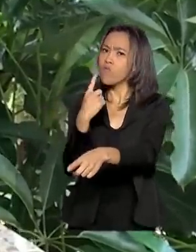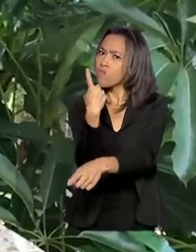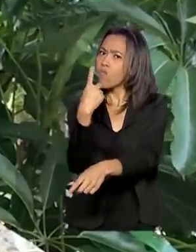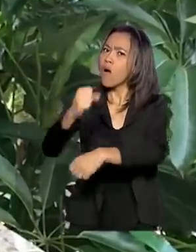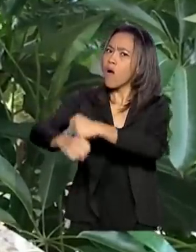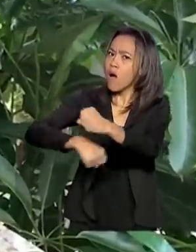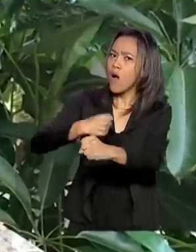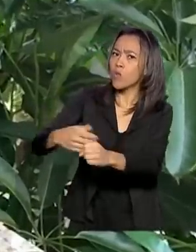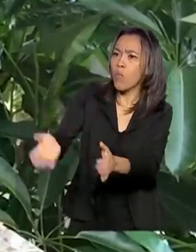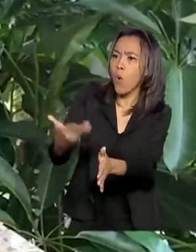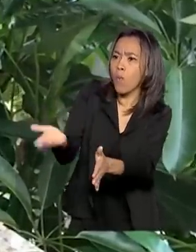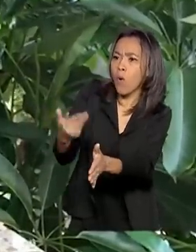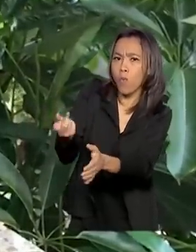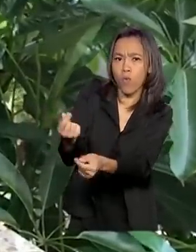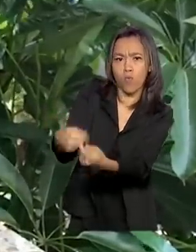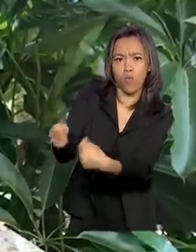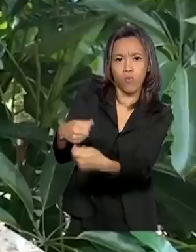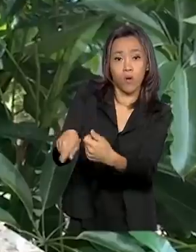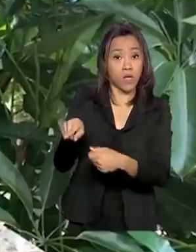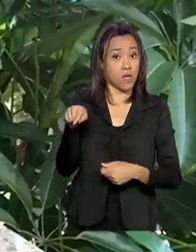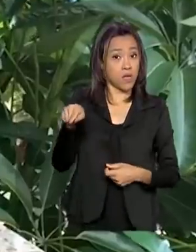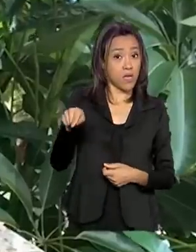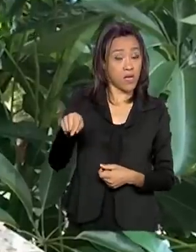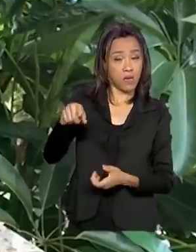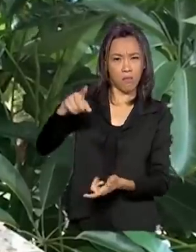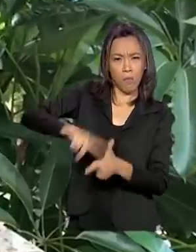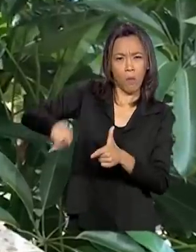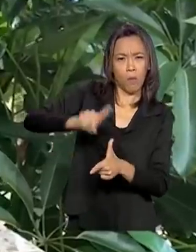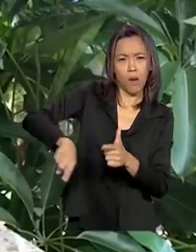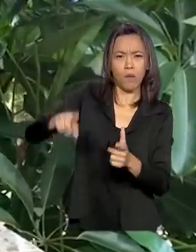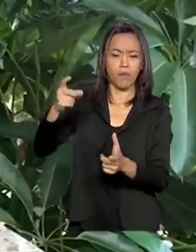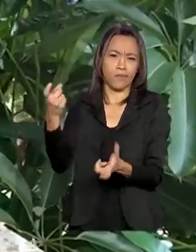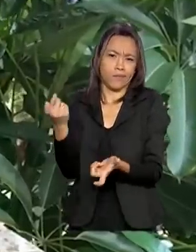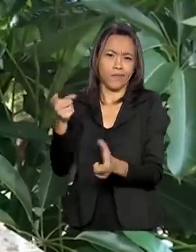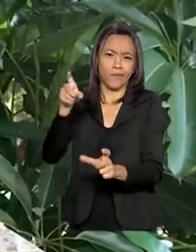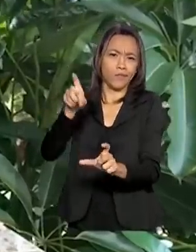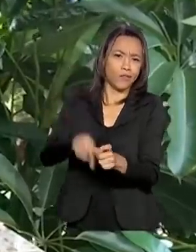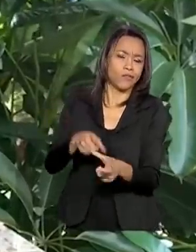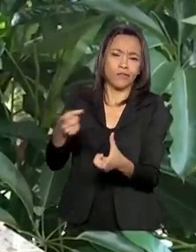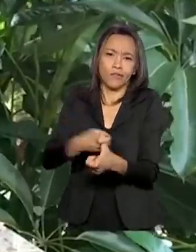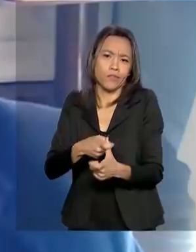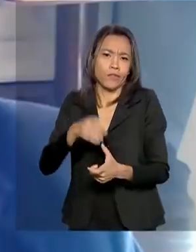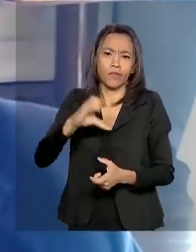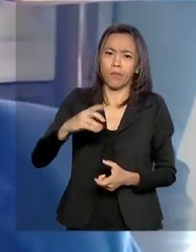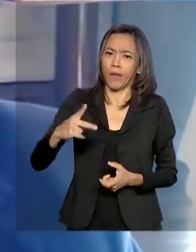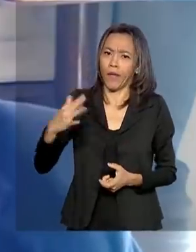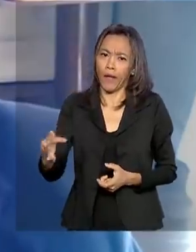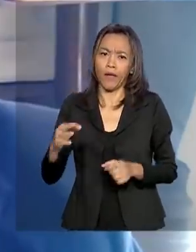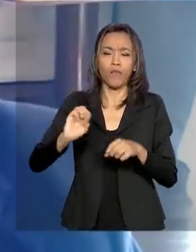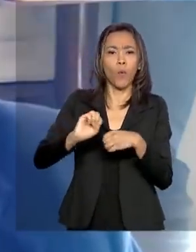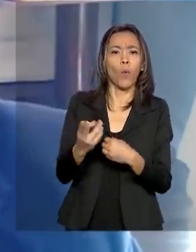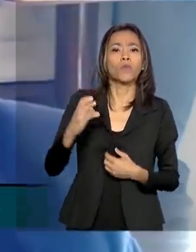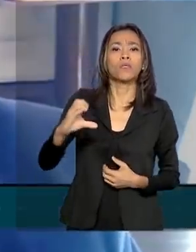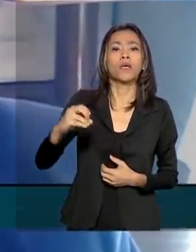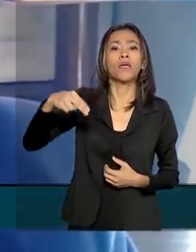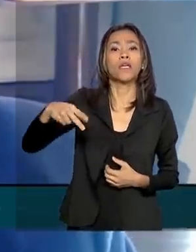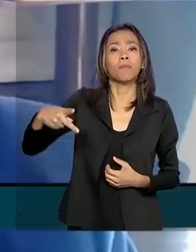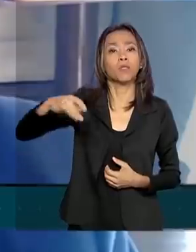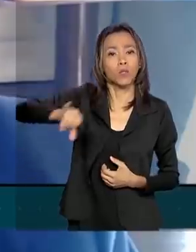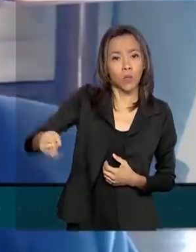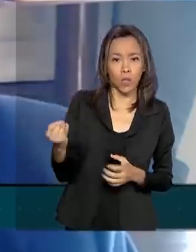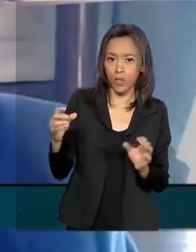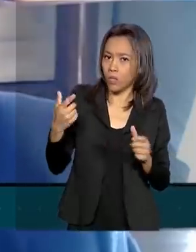de faturamento e não estar com nenhuma pendência no CPF ou no CNPJ. Nós vamos ter agora um